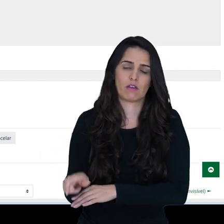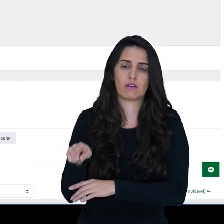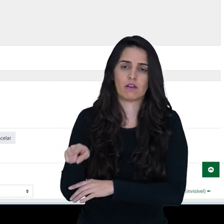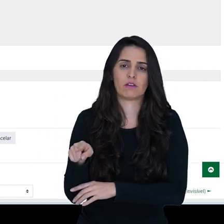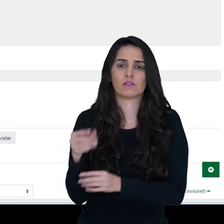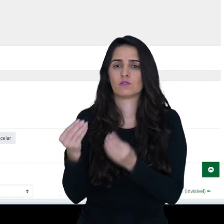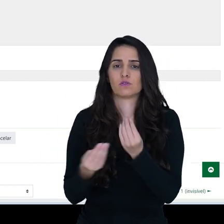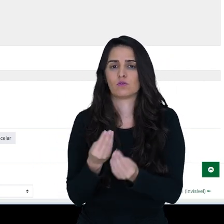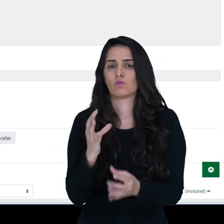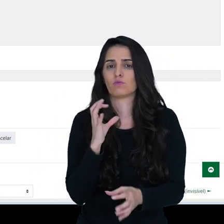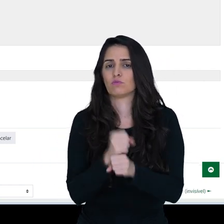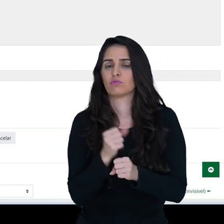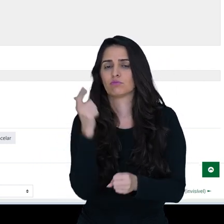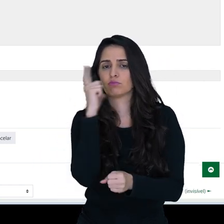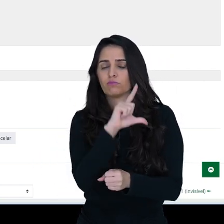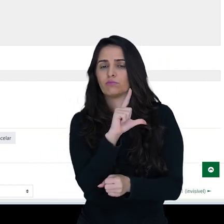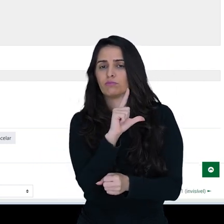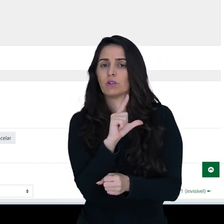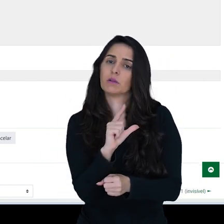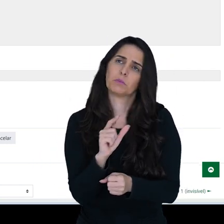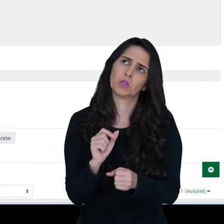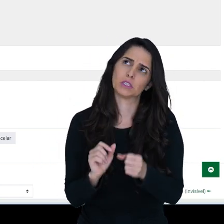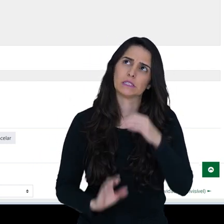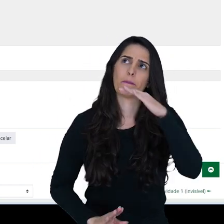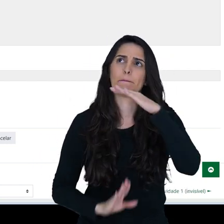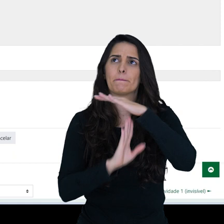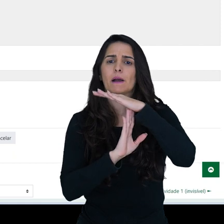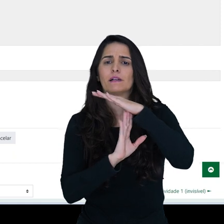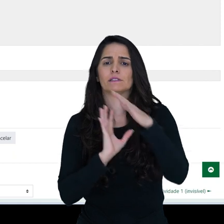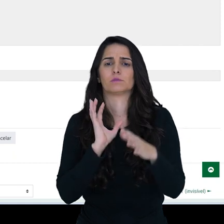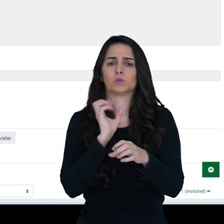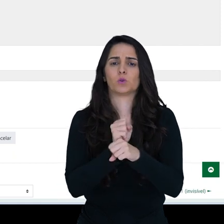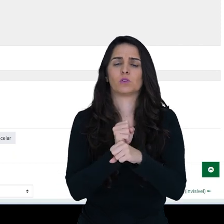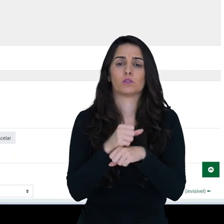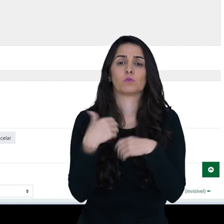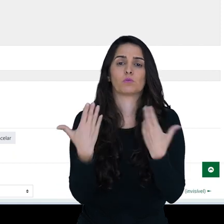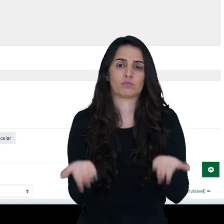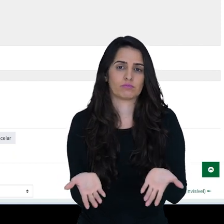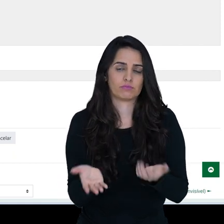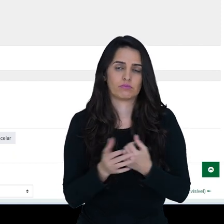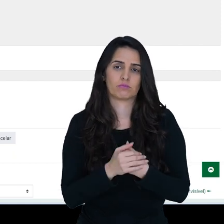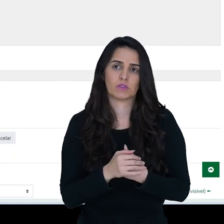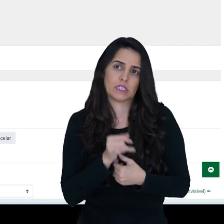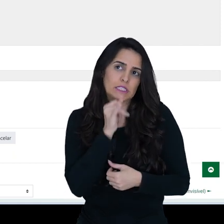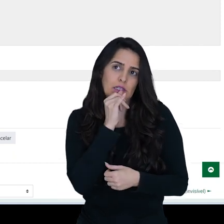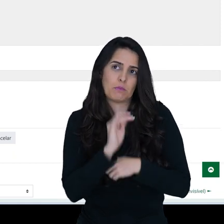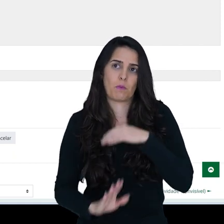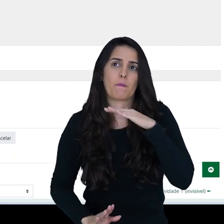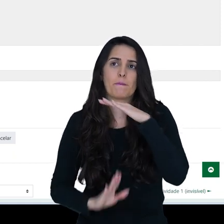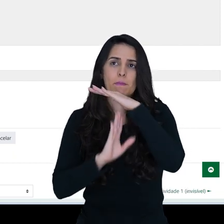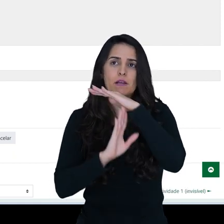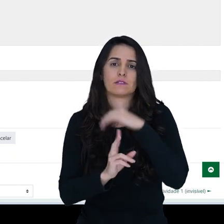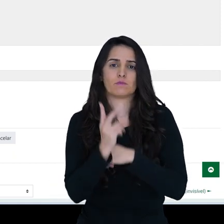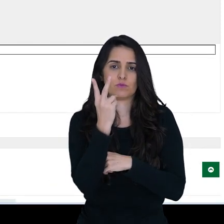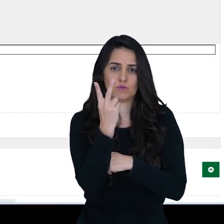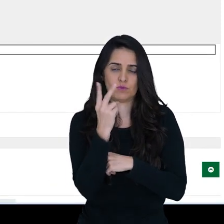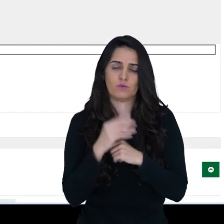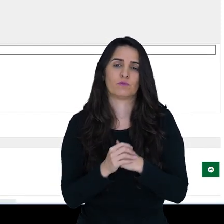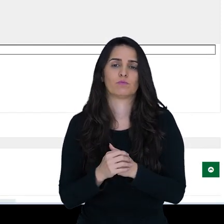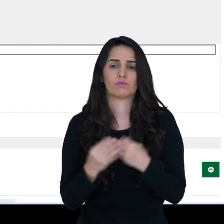colocar uma nota máxima para esse critério, por exemplo. Aqui vou colocar dois pontos.